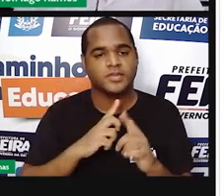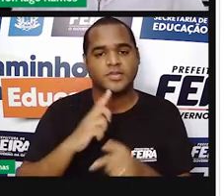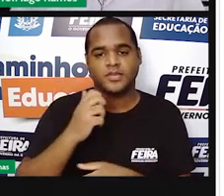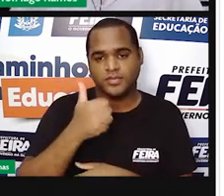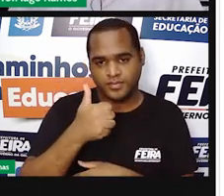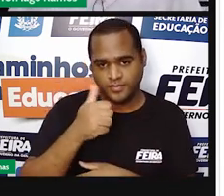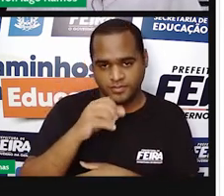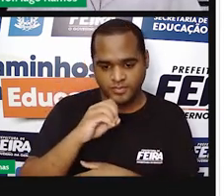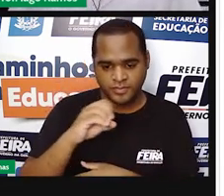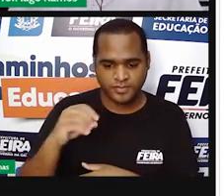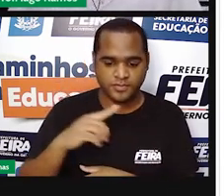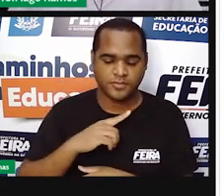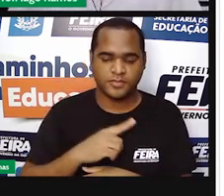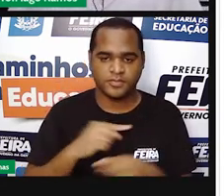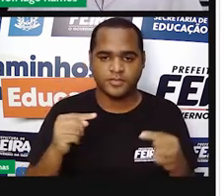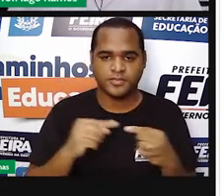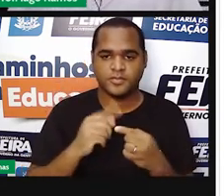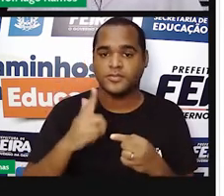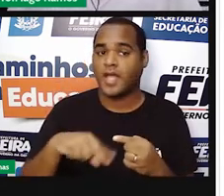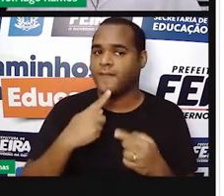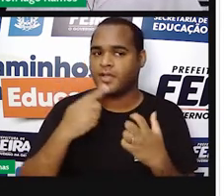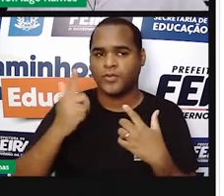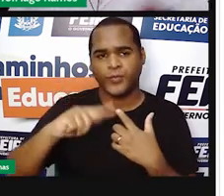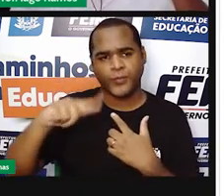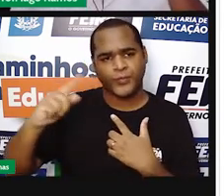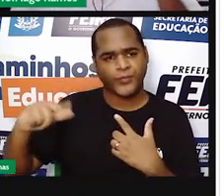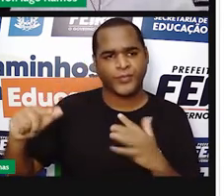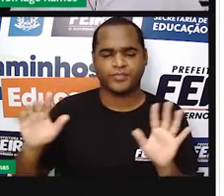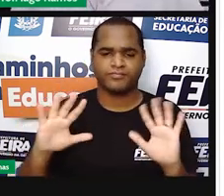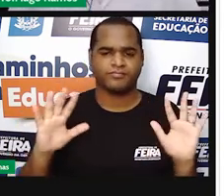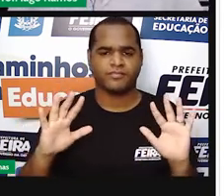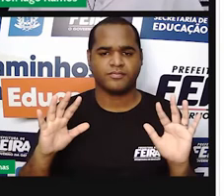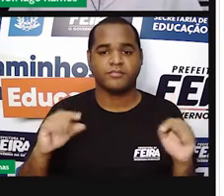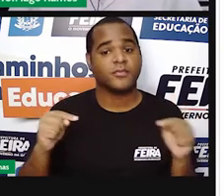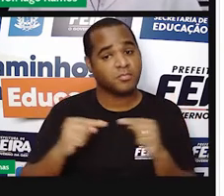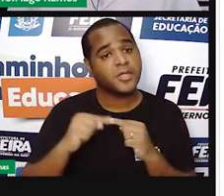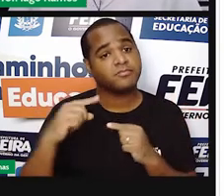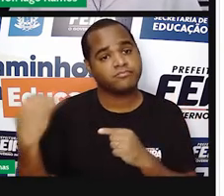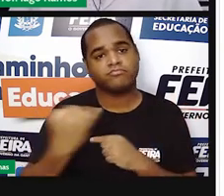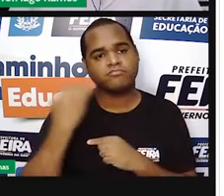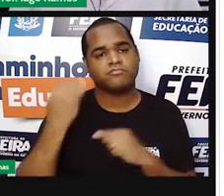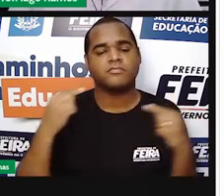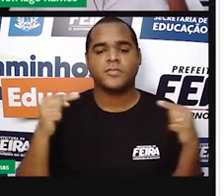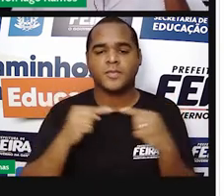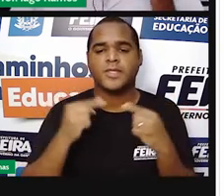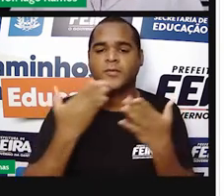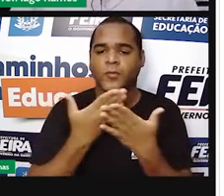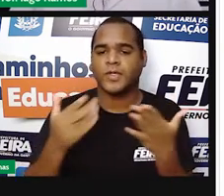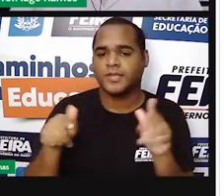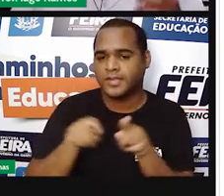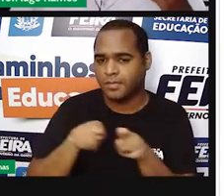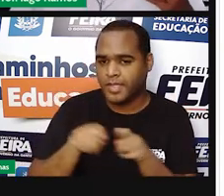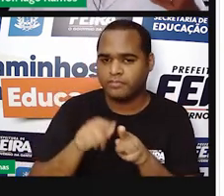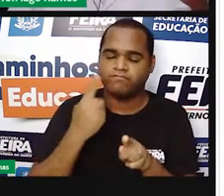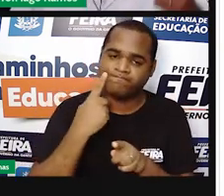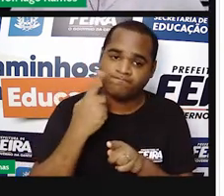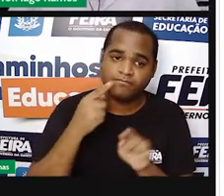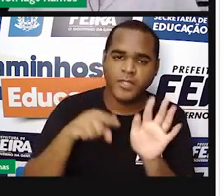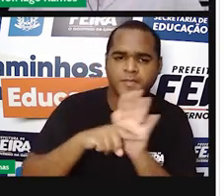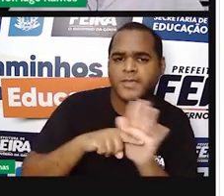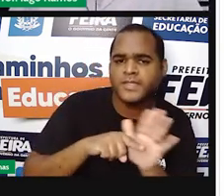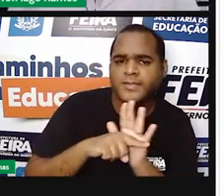números que não se repetem. Uma boa indicação é você também fazer uma pesquisa